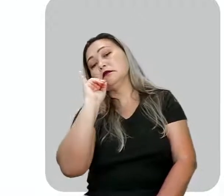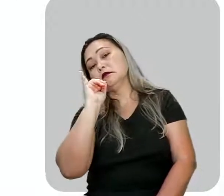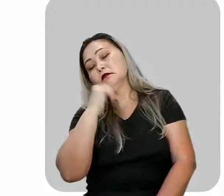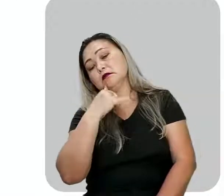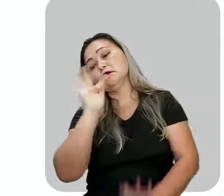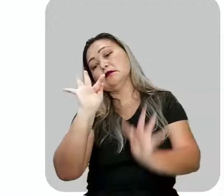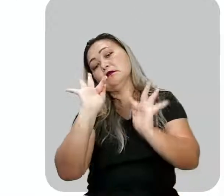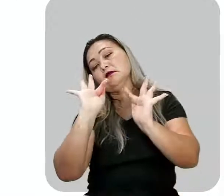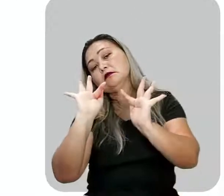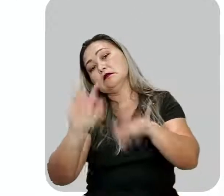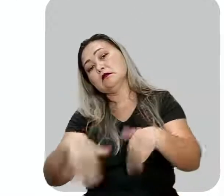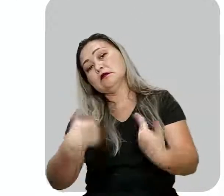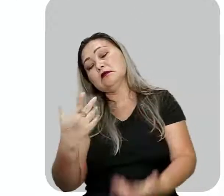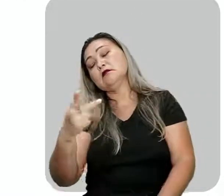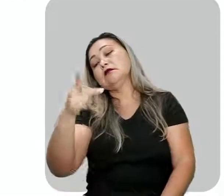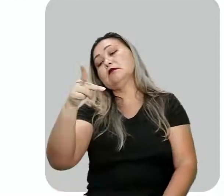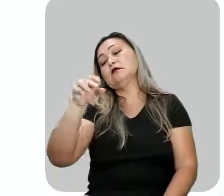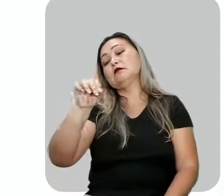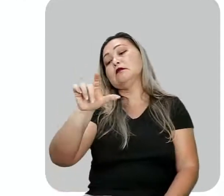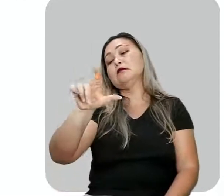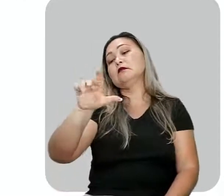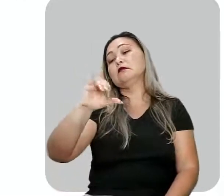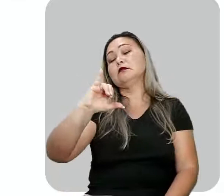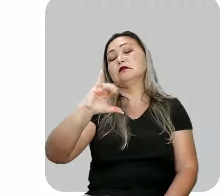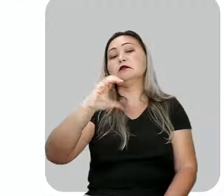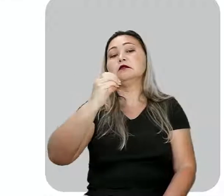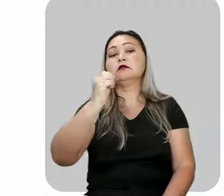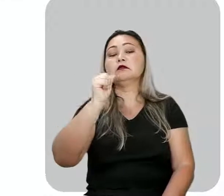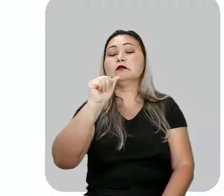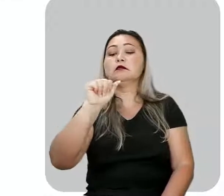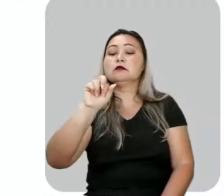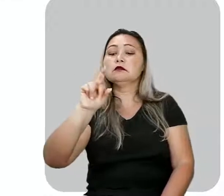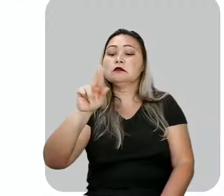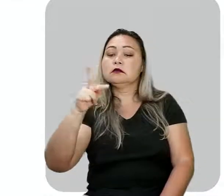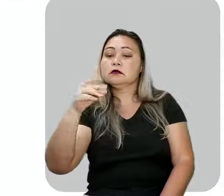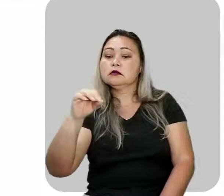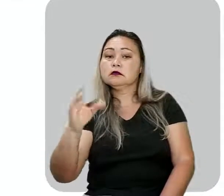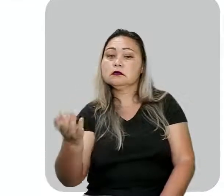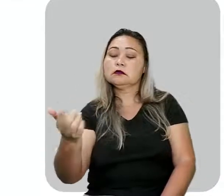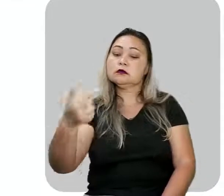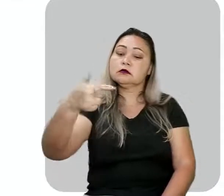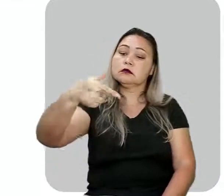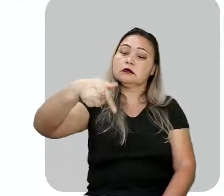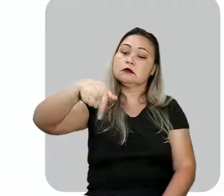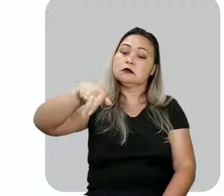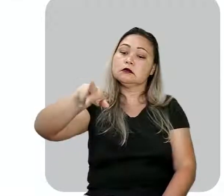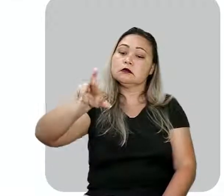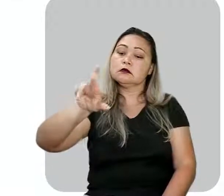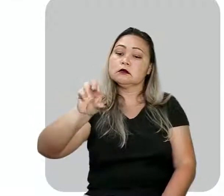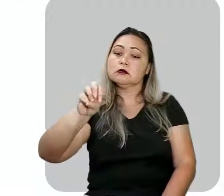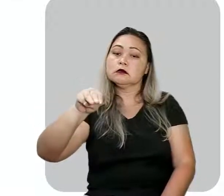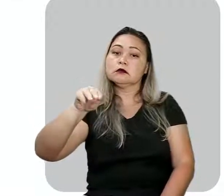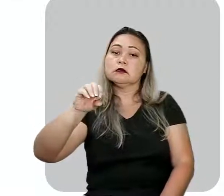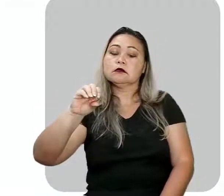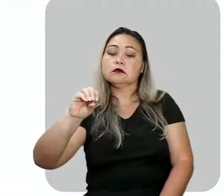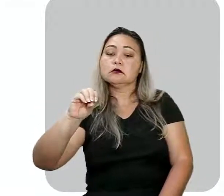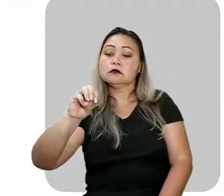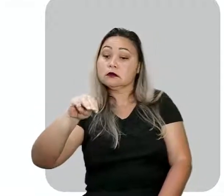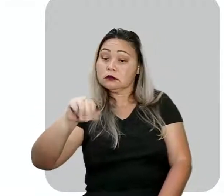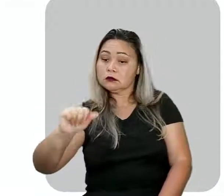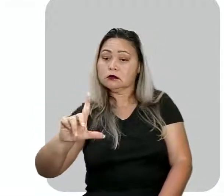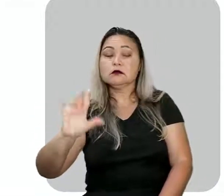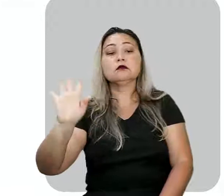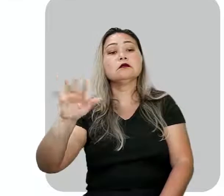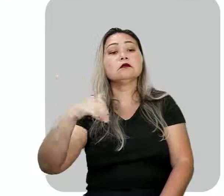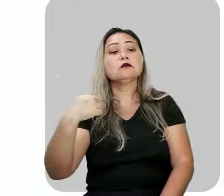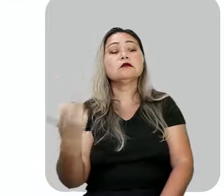de Policarpo e Quaresma. Então, olha só, nós trouxemos aí esse texto imagético para ajudar, né, aí, para